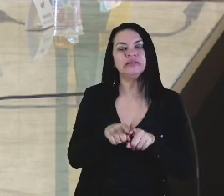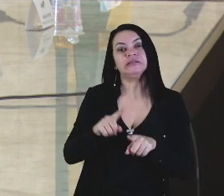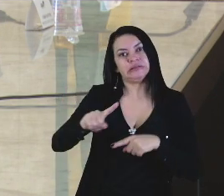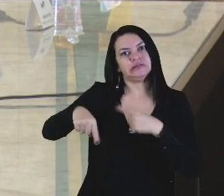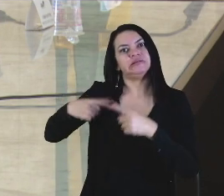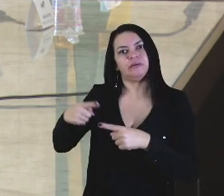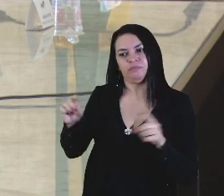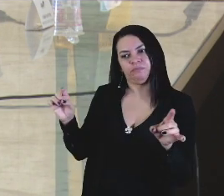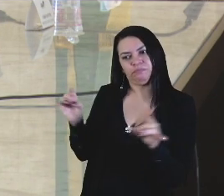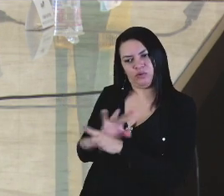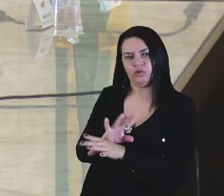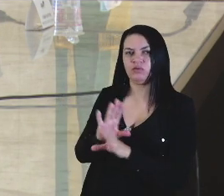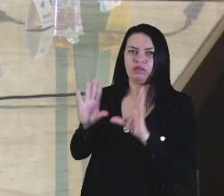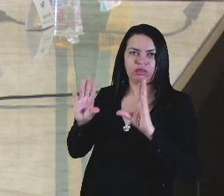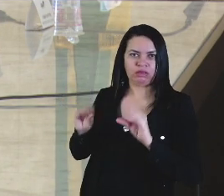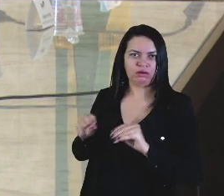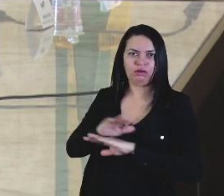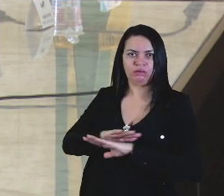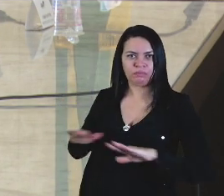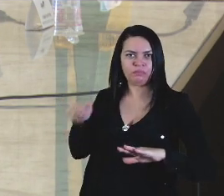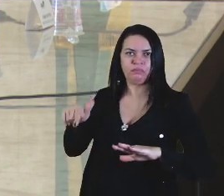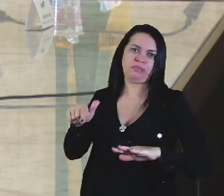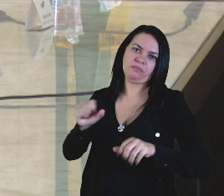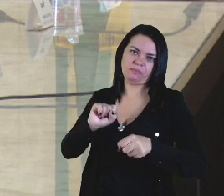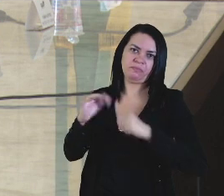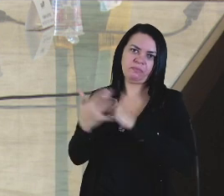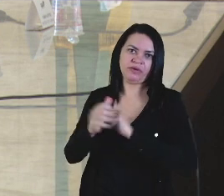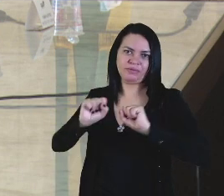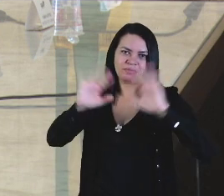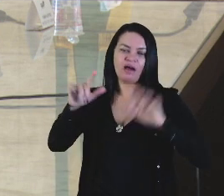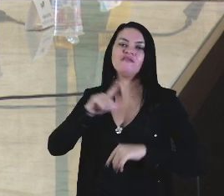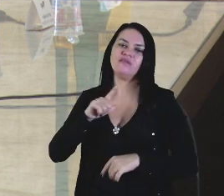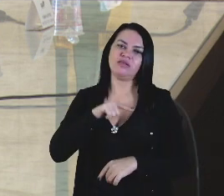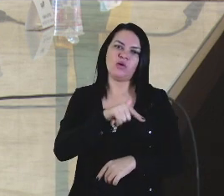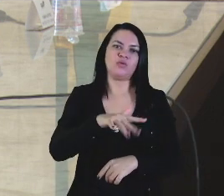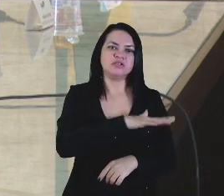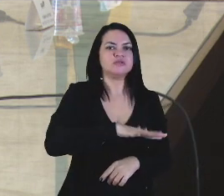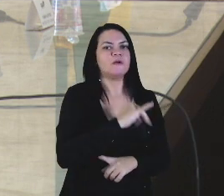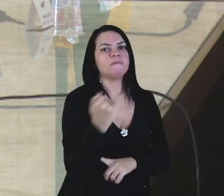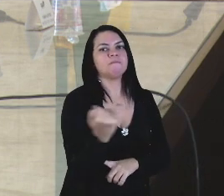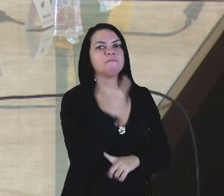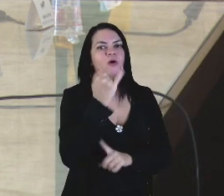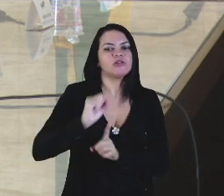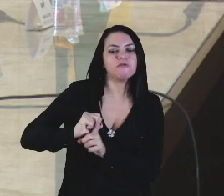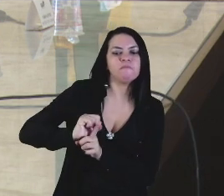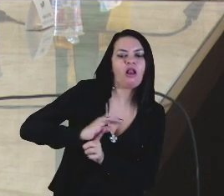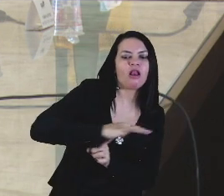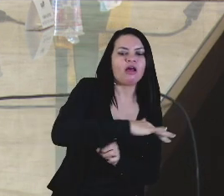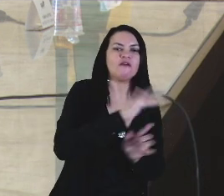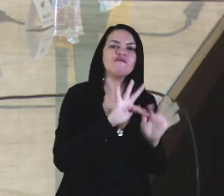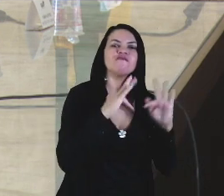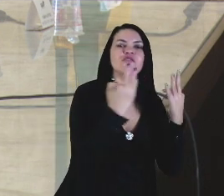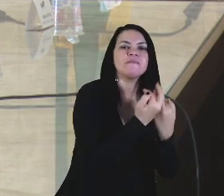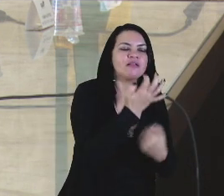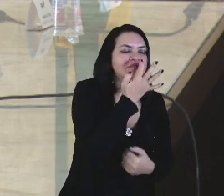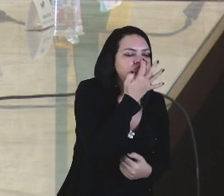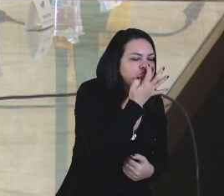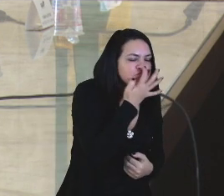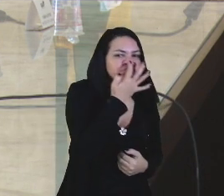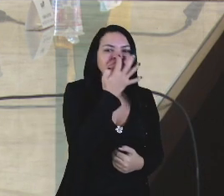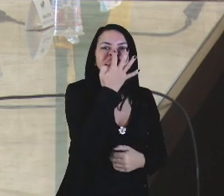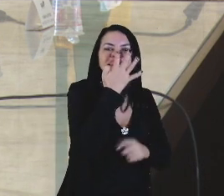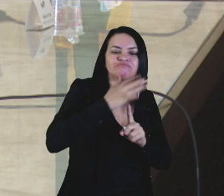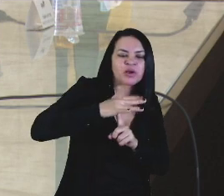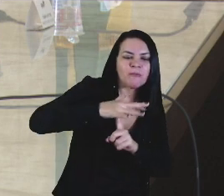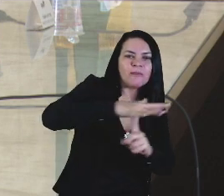sufoco de pandemia, nós estaremos lá com um espaço importante para as famílias poderem contemplar a estrutura daquele parque, a